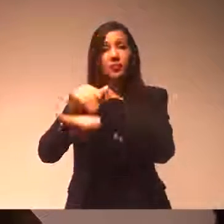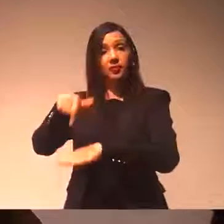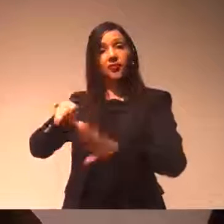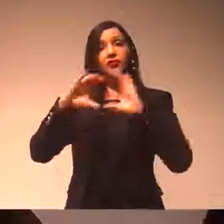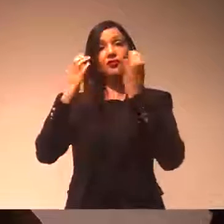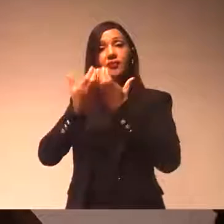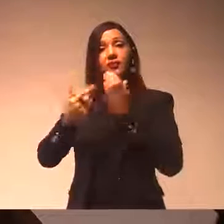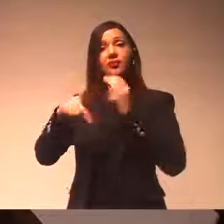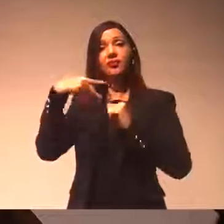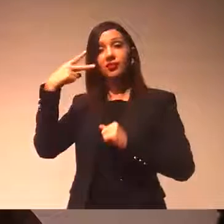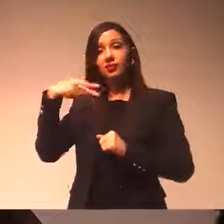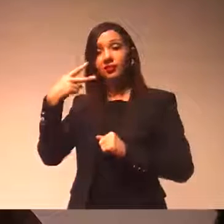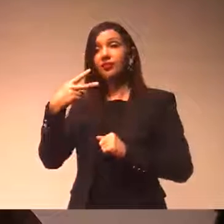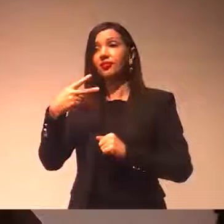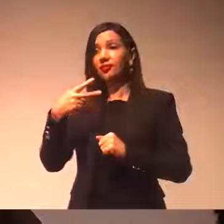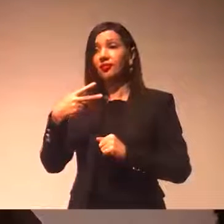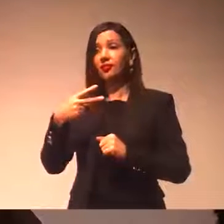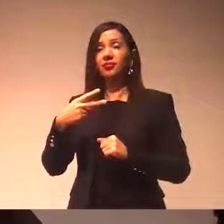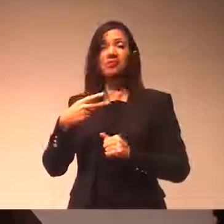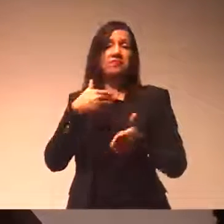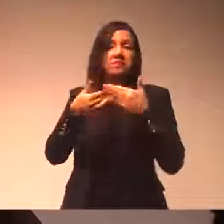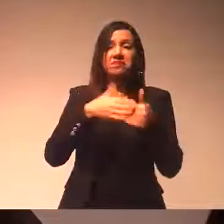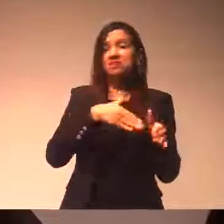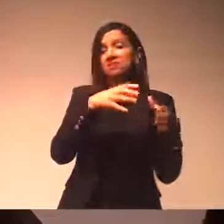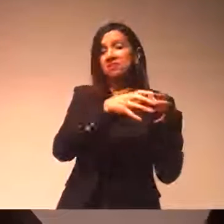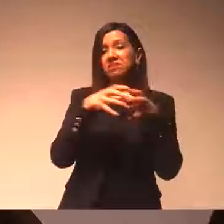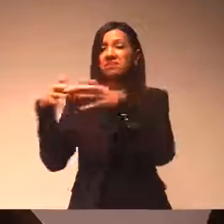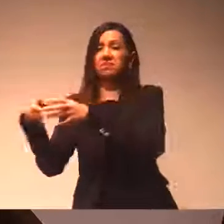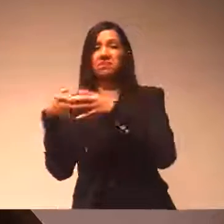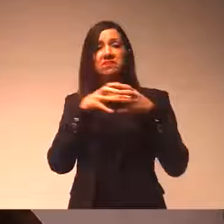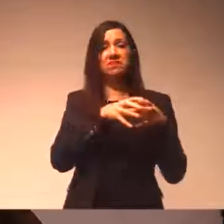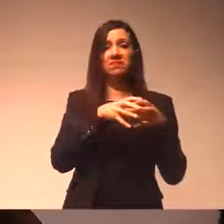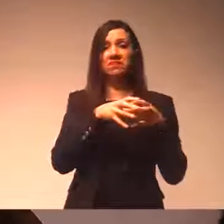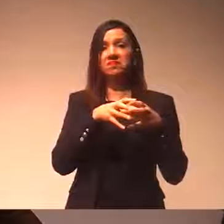todo mundo aqui, independente de partido, de lado, quer o melhor para o município.